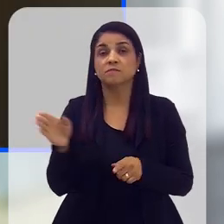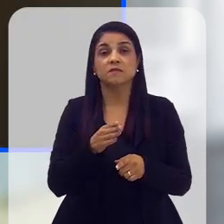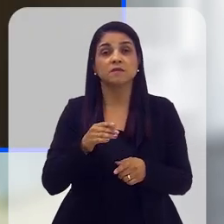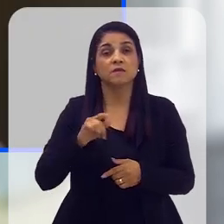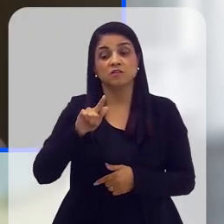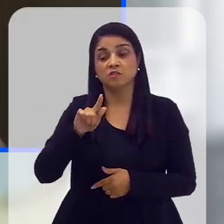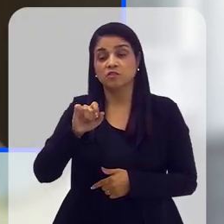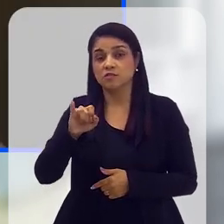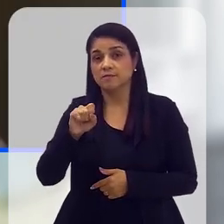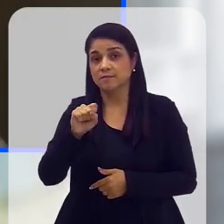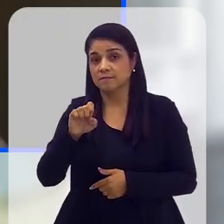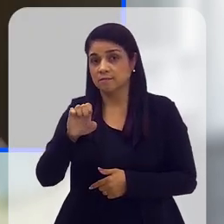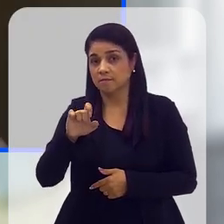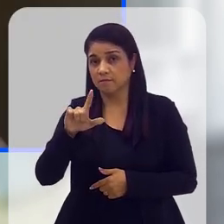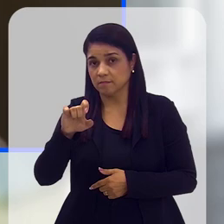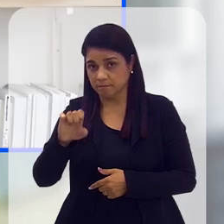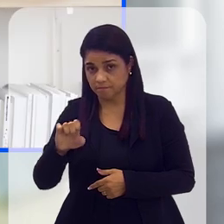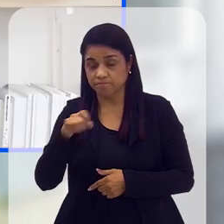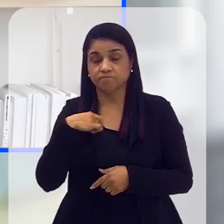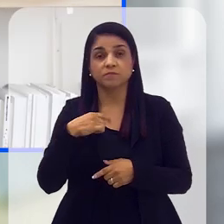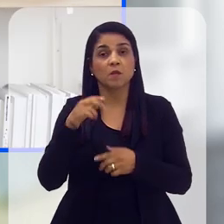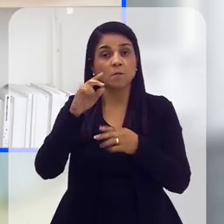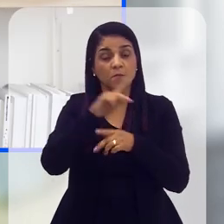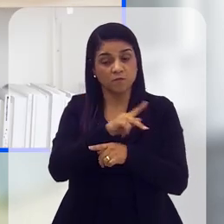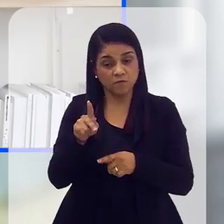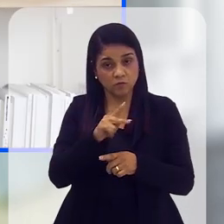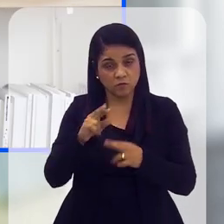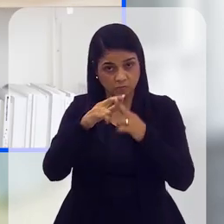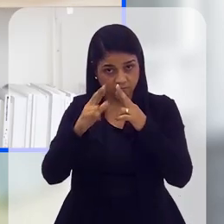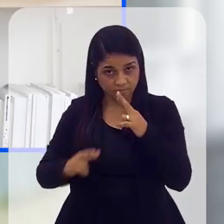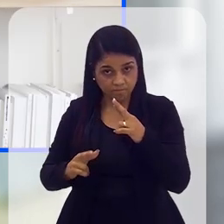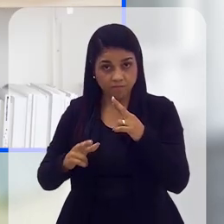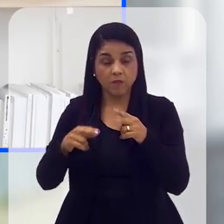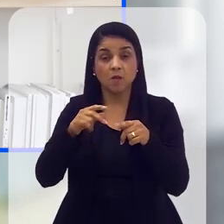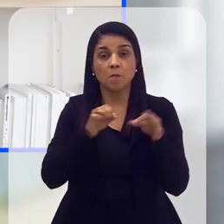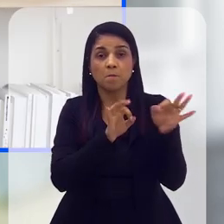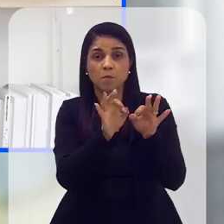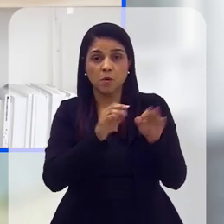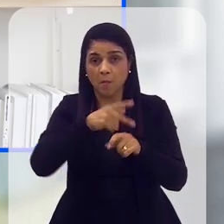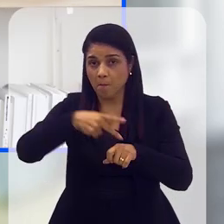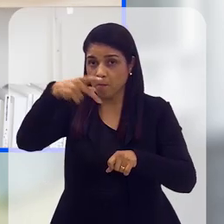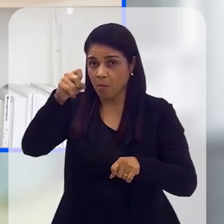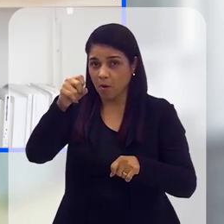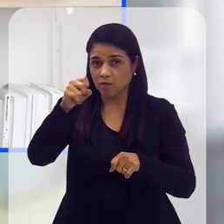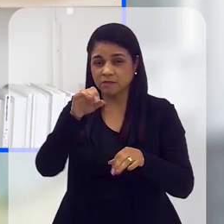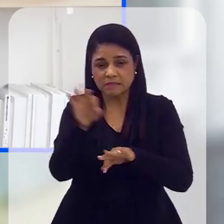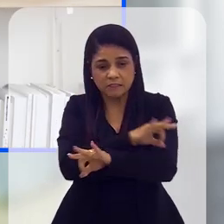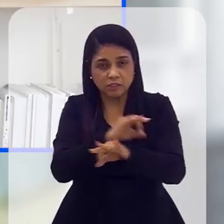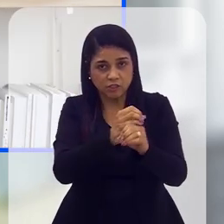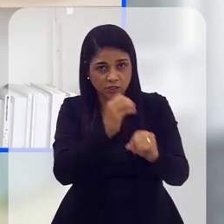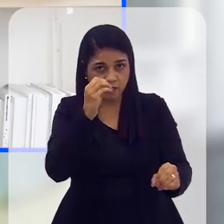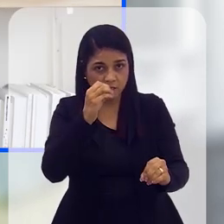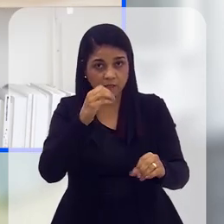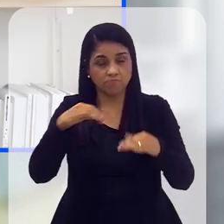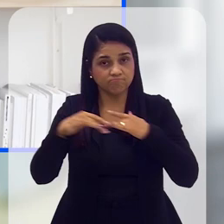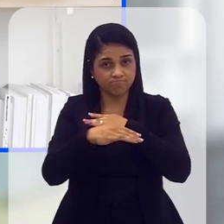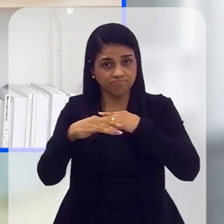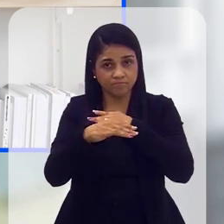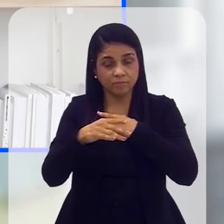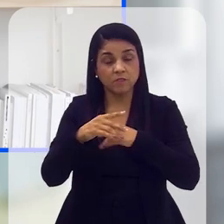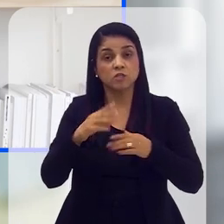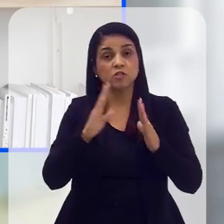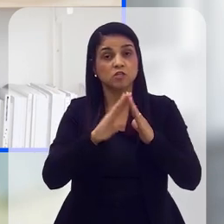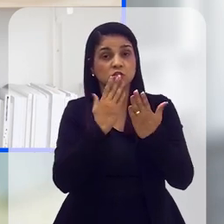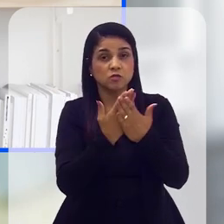arquiteta e urbanista Gisele Barbosa, professora da UFRJ e integrante do Programa de Pós-Graduação em Engenharia Urbana